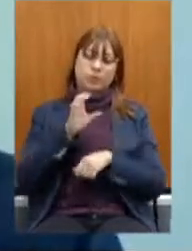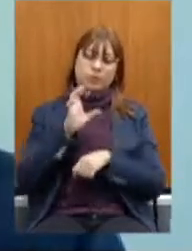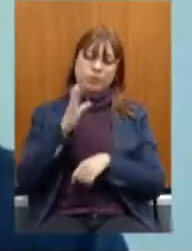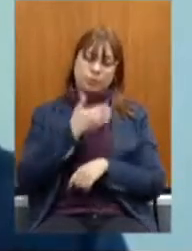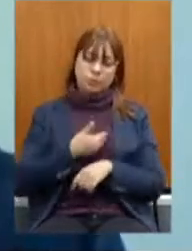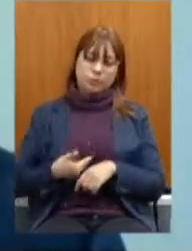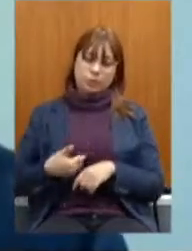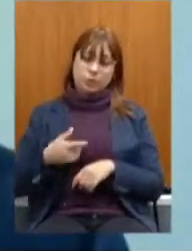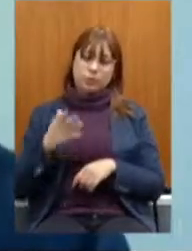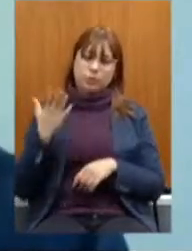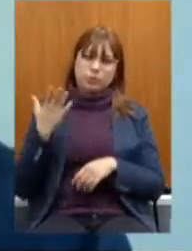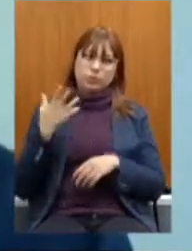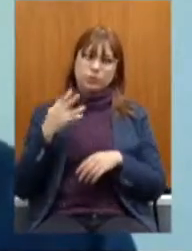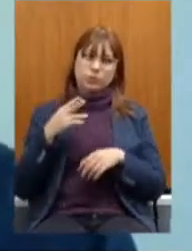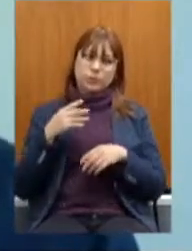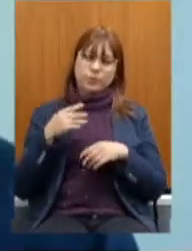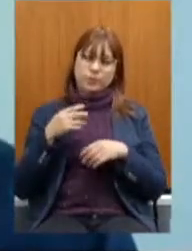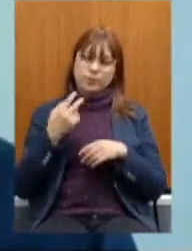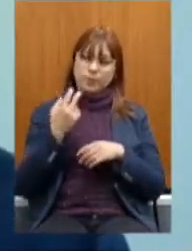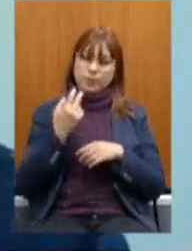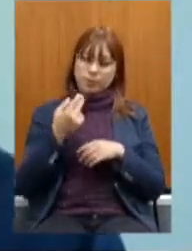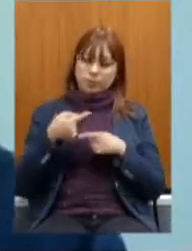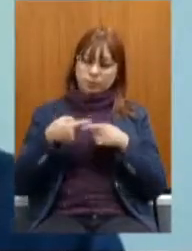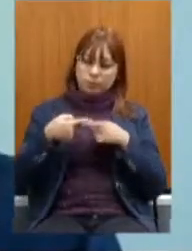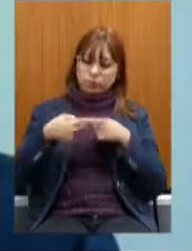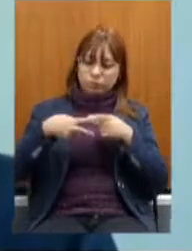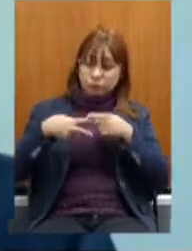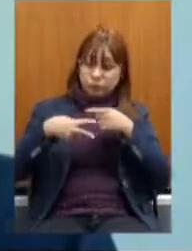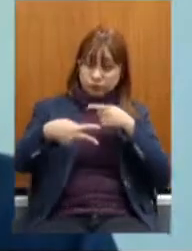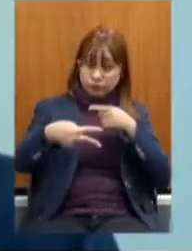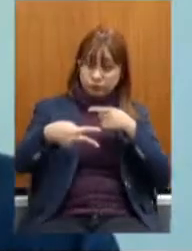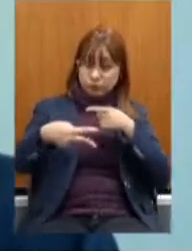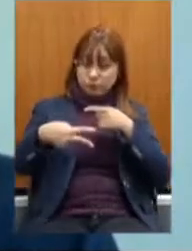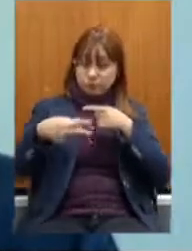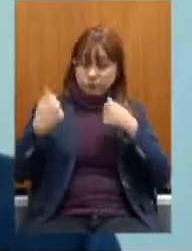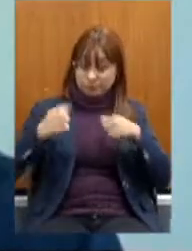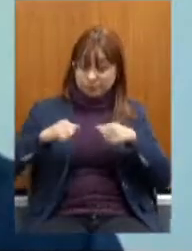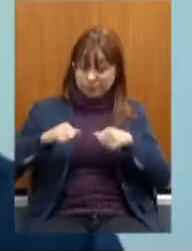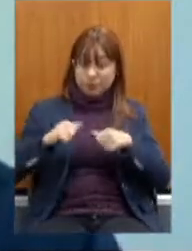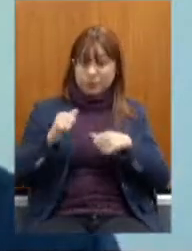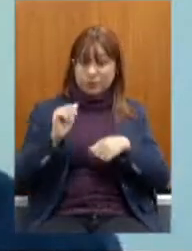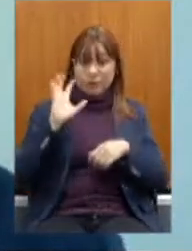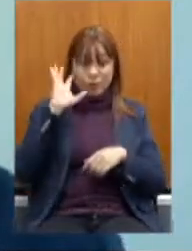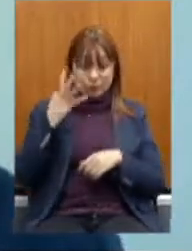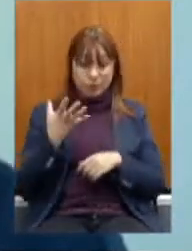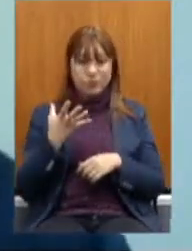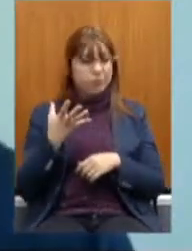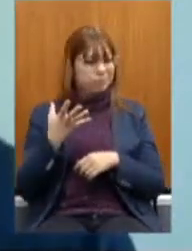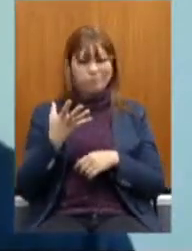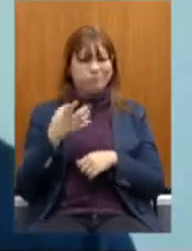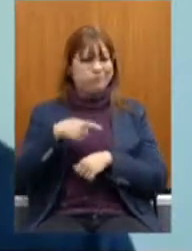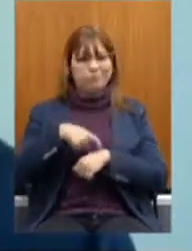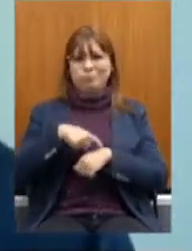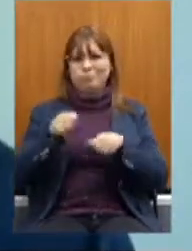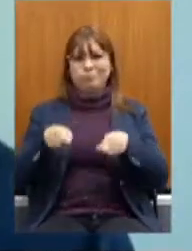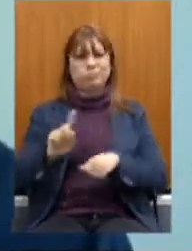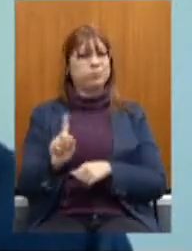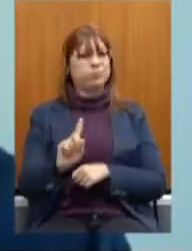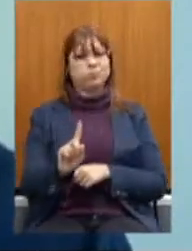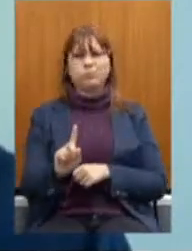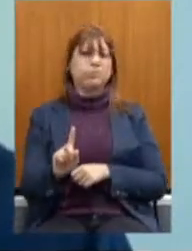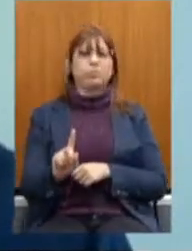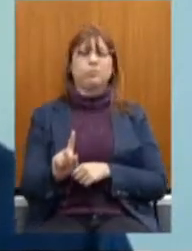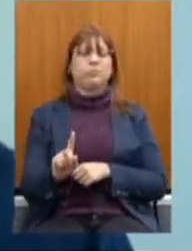semanas Que a gente Tem para Resolver Alguma coisa Não é tempo Hábil Sabe